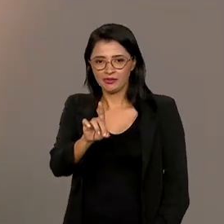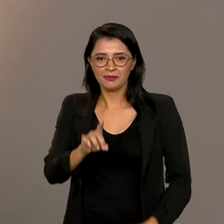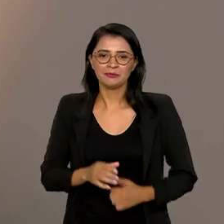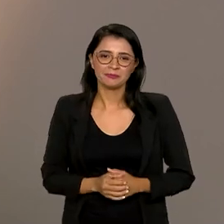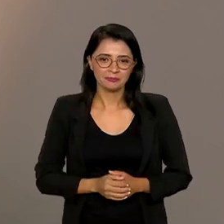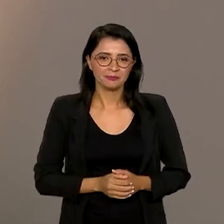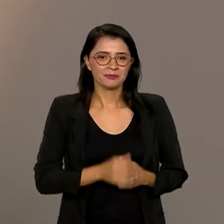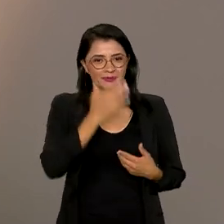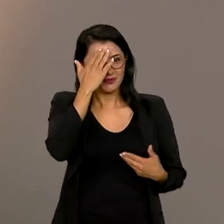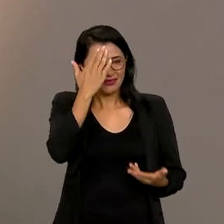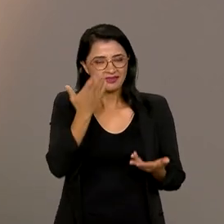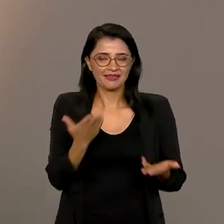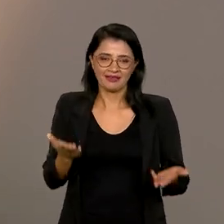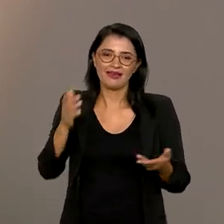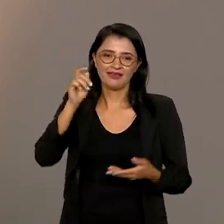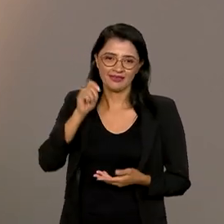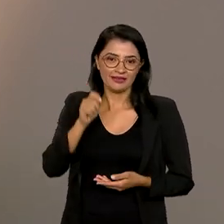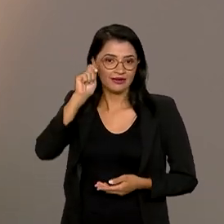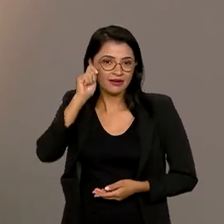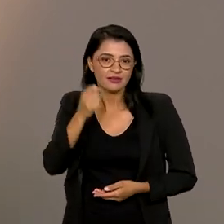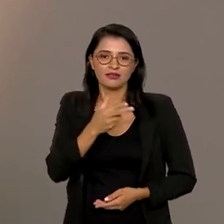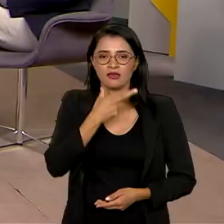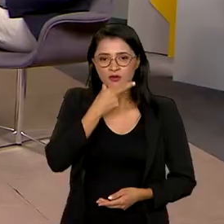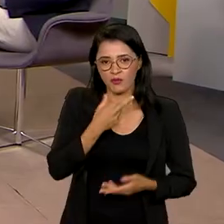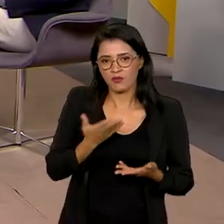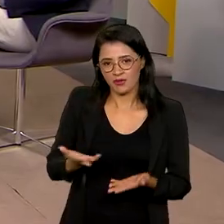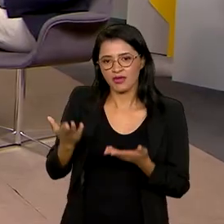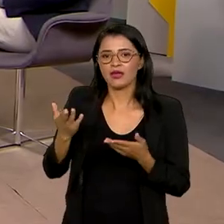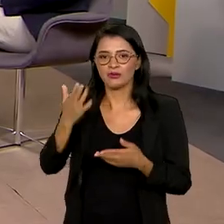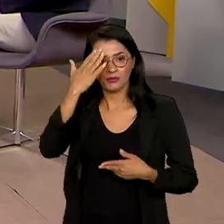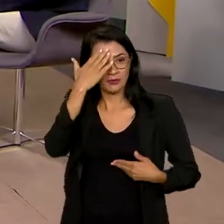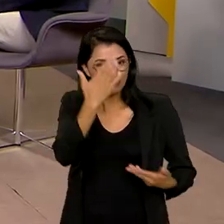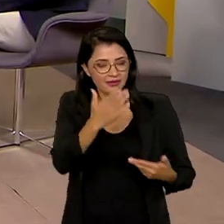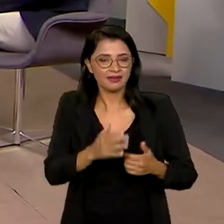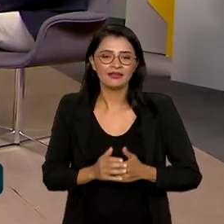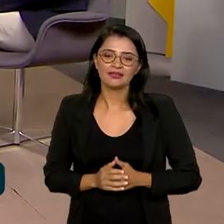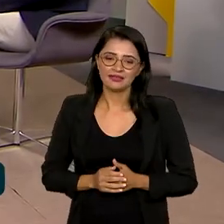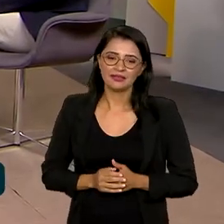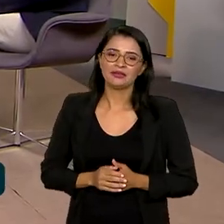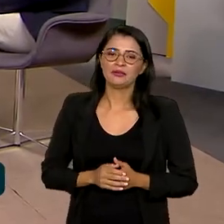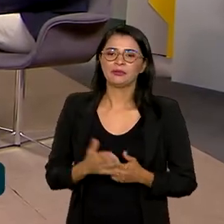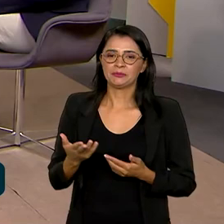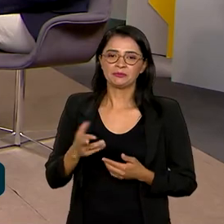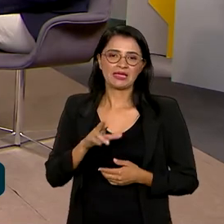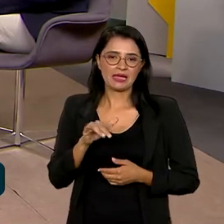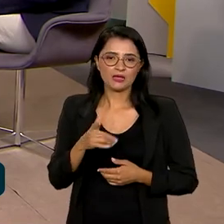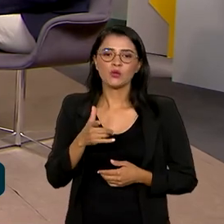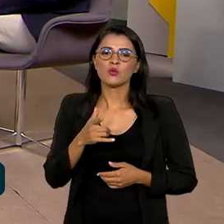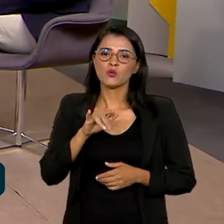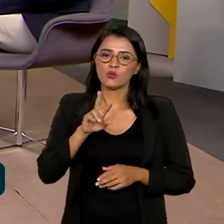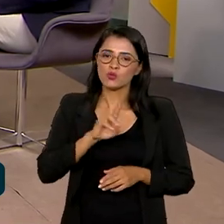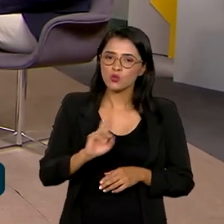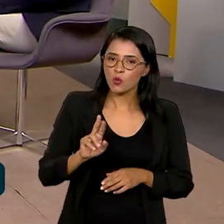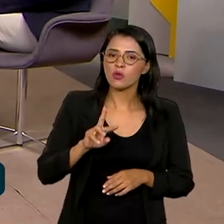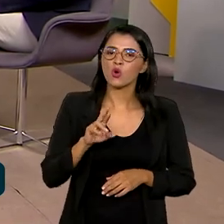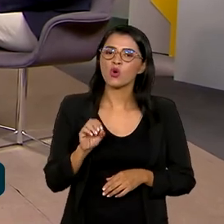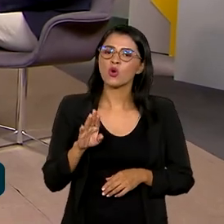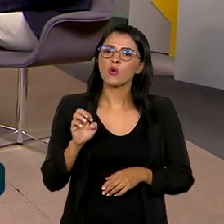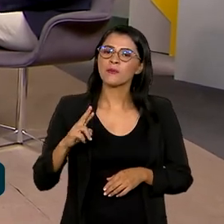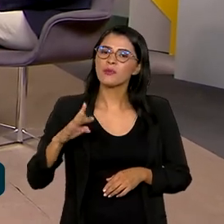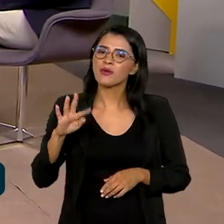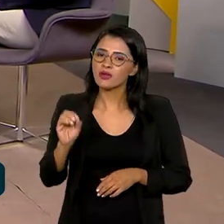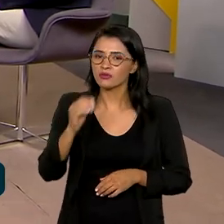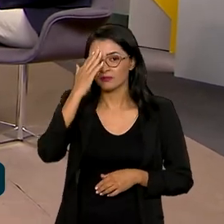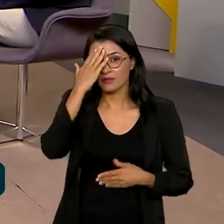obrigada Ana, obrigada Carlos, um prazer também. É o Roberto. O Roberto, desculpa. Claro, ministra. Obrigada também pelo